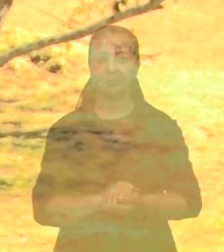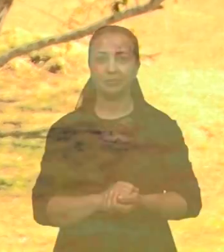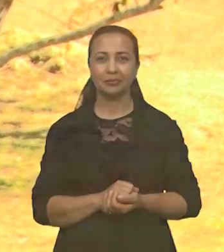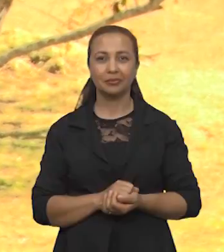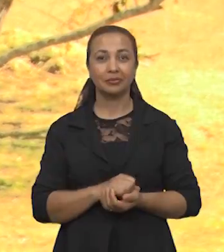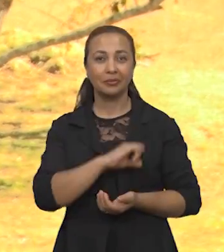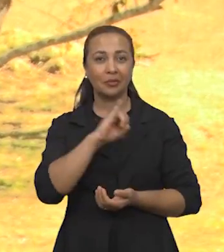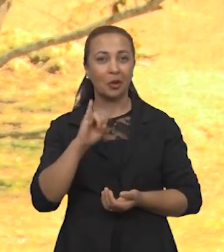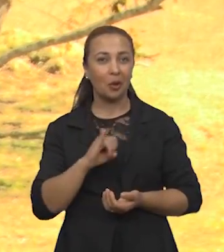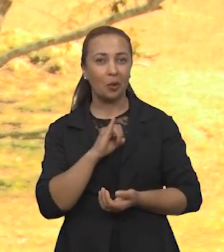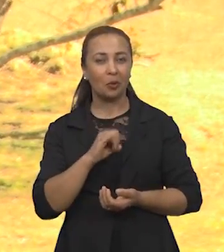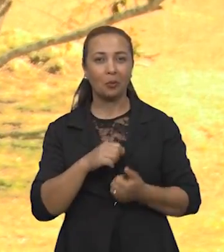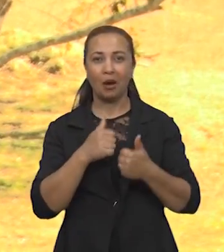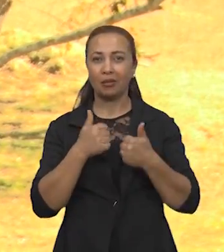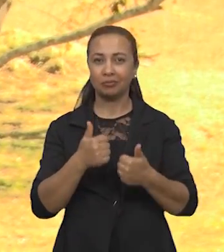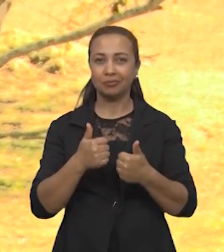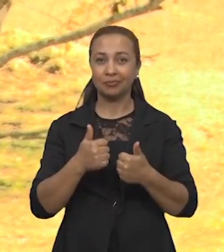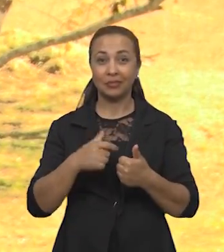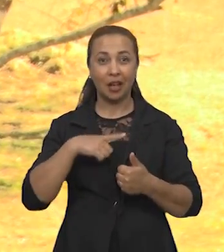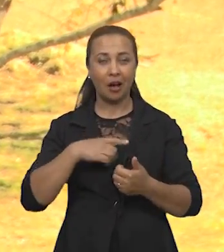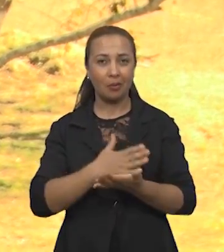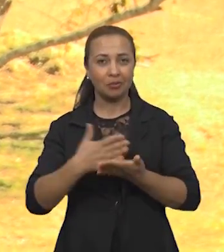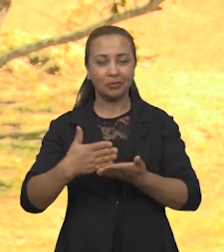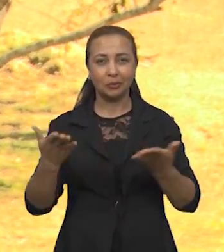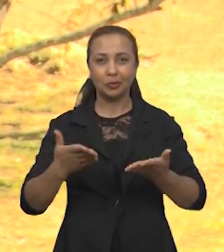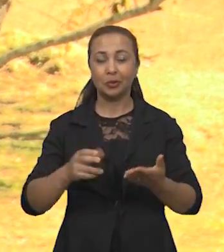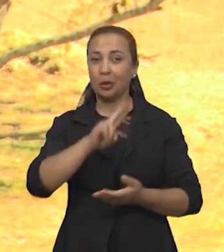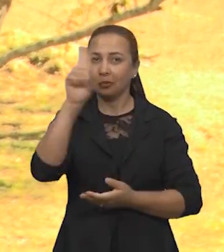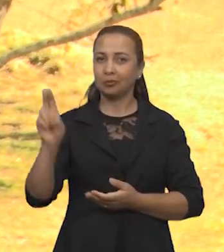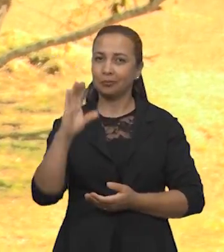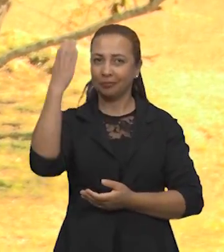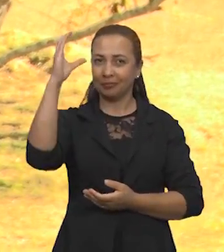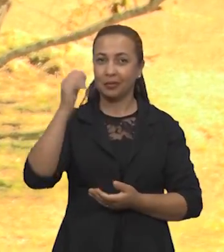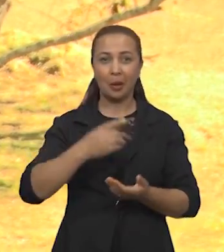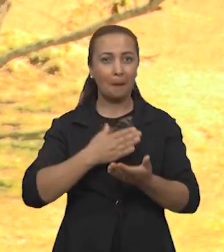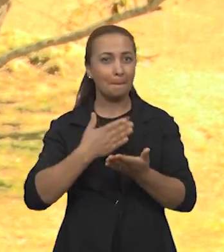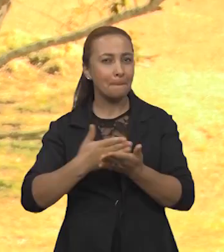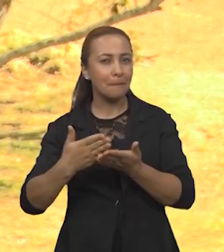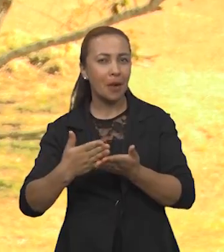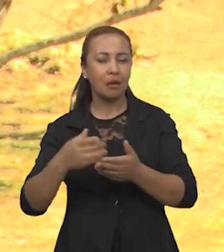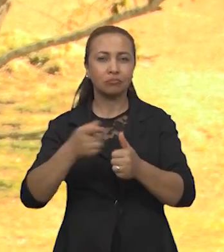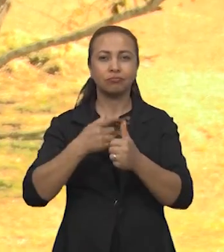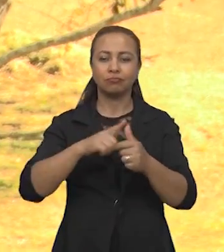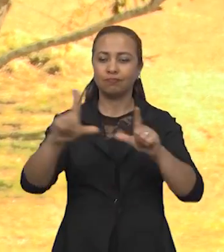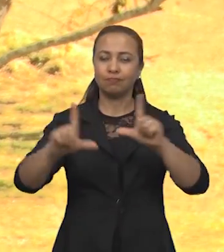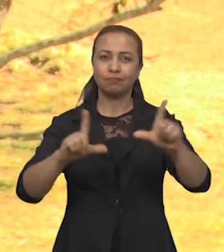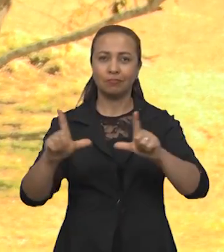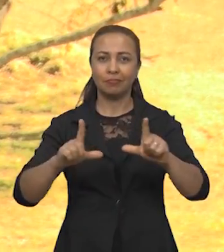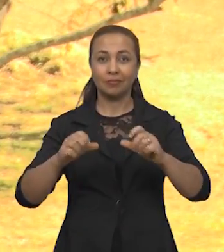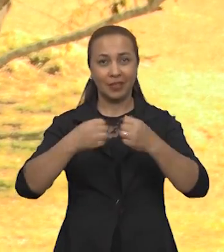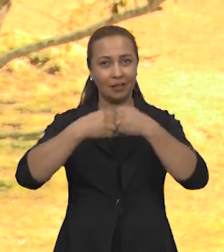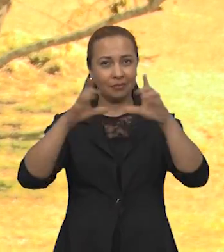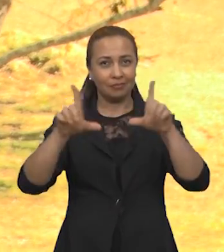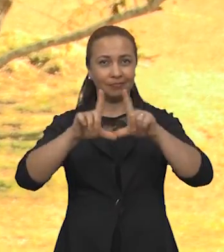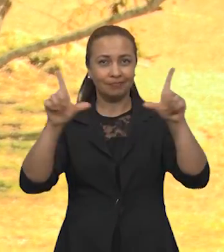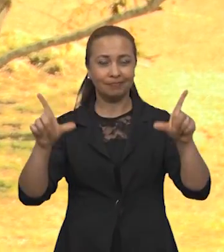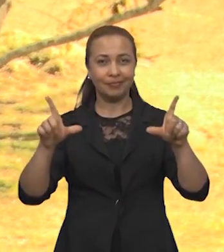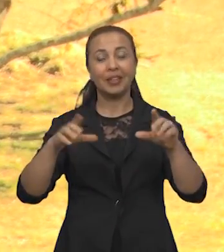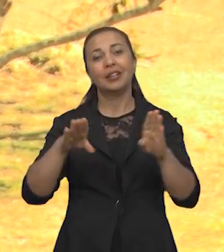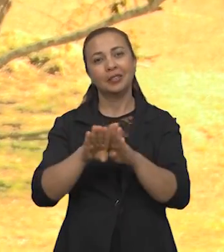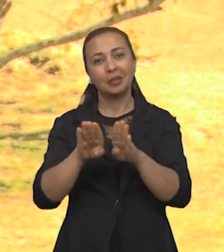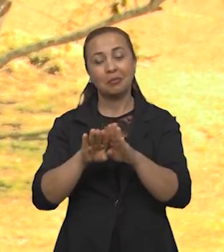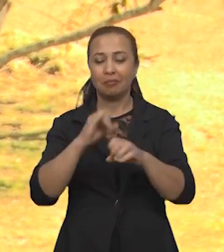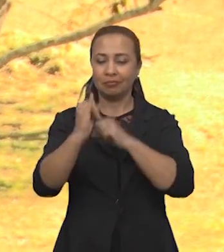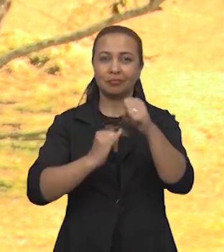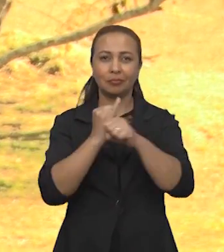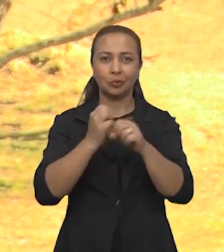Olá, tudo bem? Está no ar mais um Universiência, o primeiro programa brasileiro de TV aberta e internet produzido por